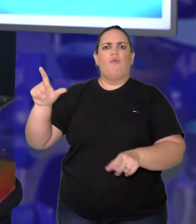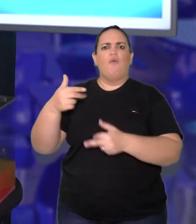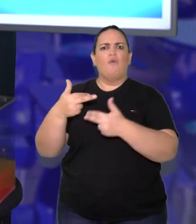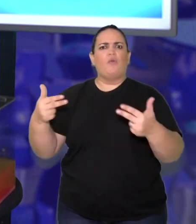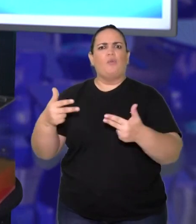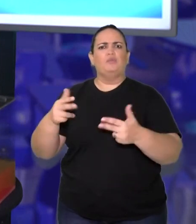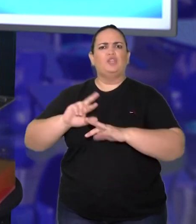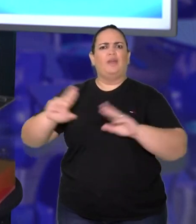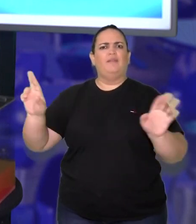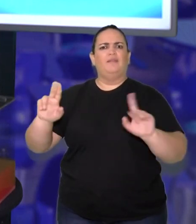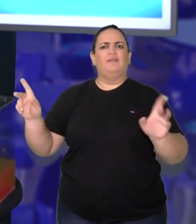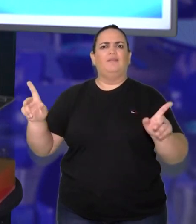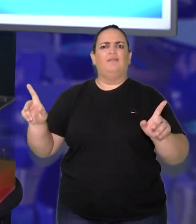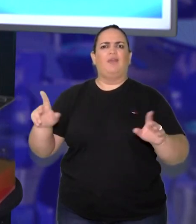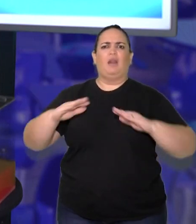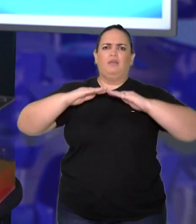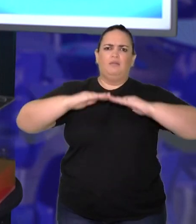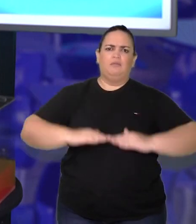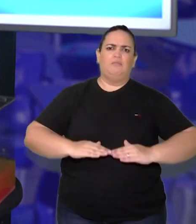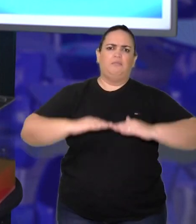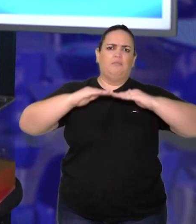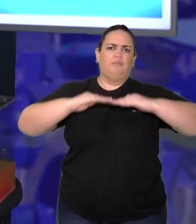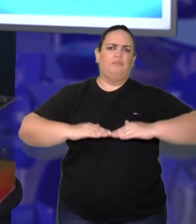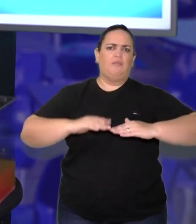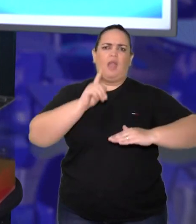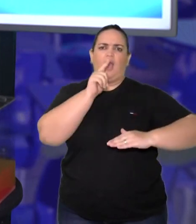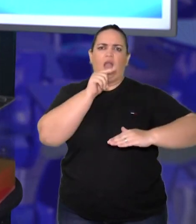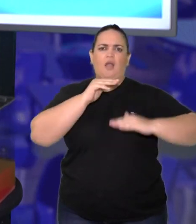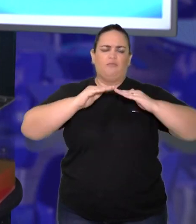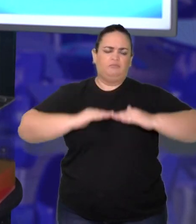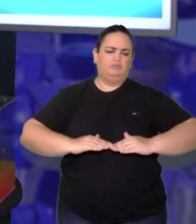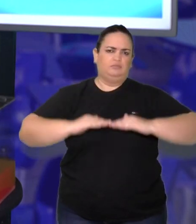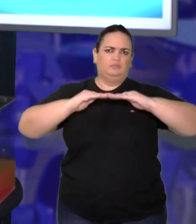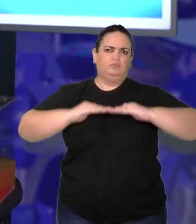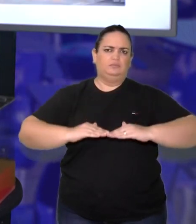esse volume, ele pode aumentar um pouquinho, tá?